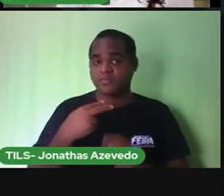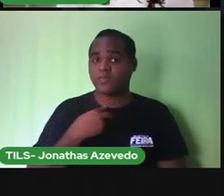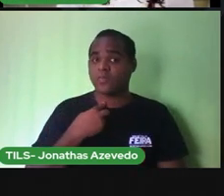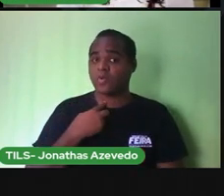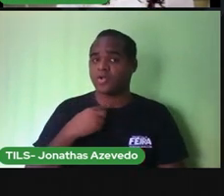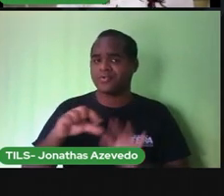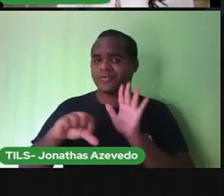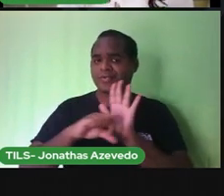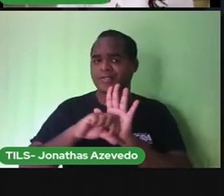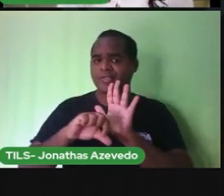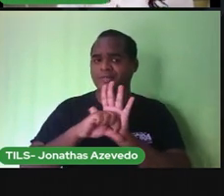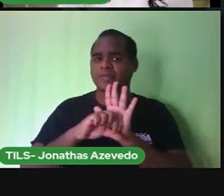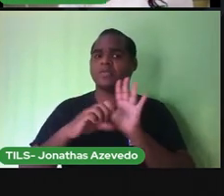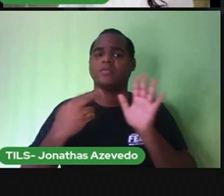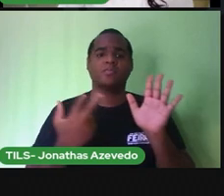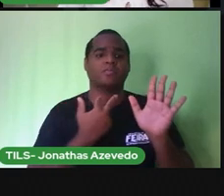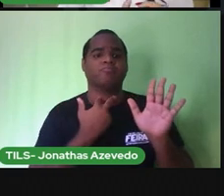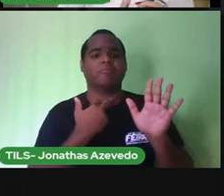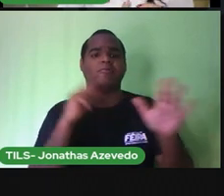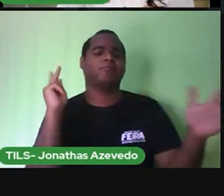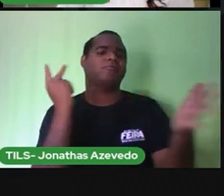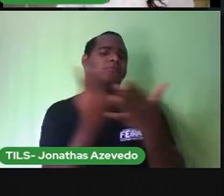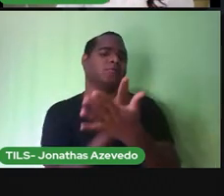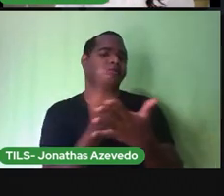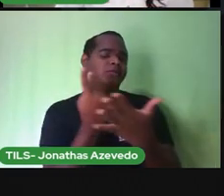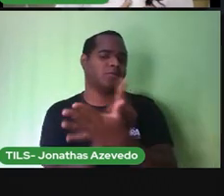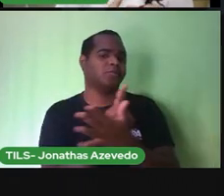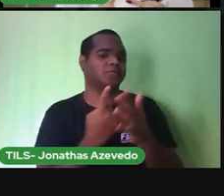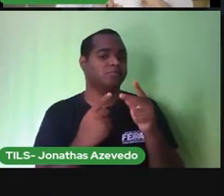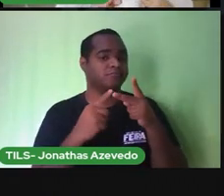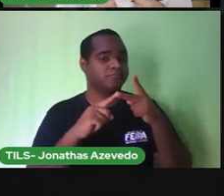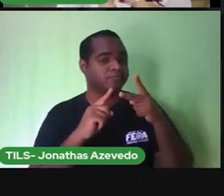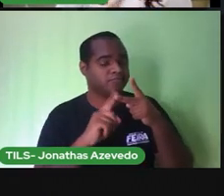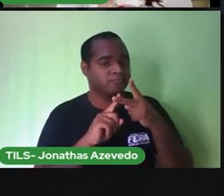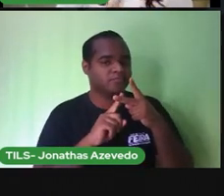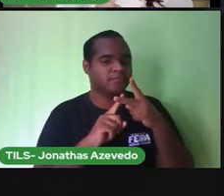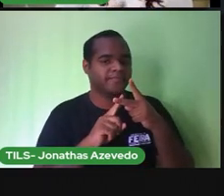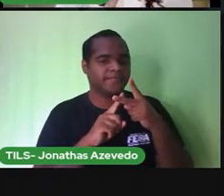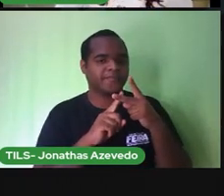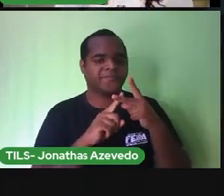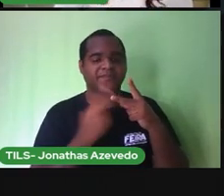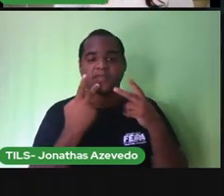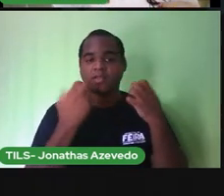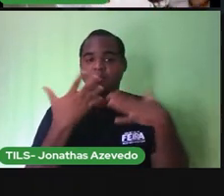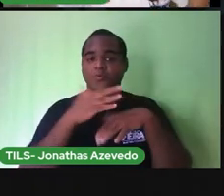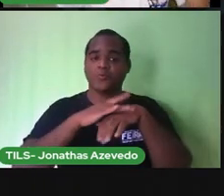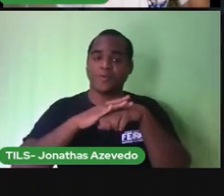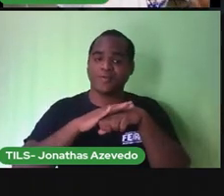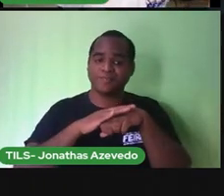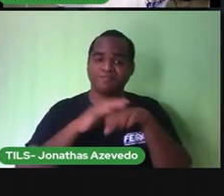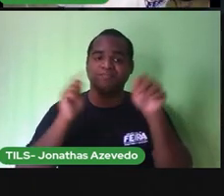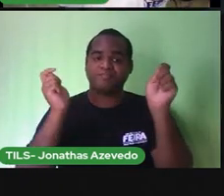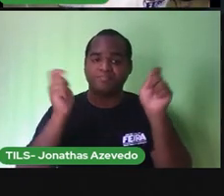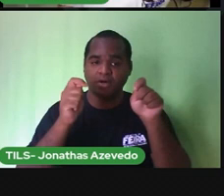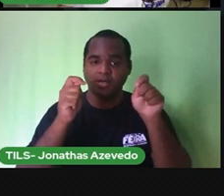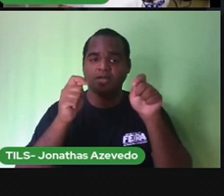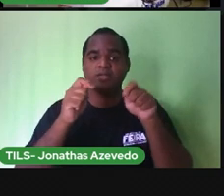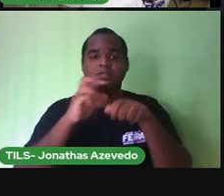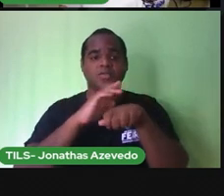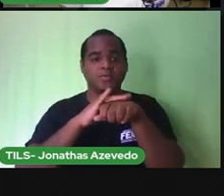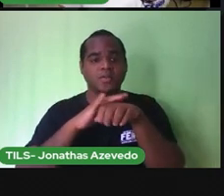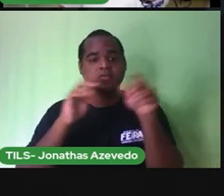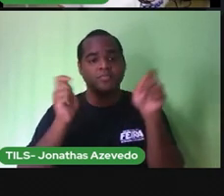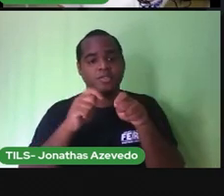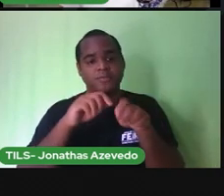ambiental certo e o segundo porque a gente vai adoecer se respirar